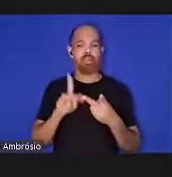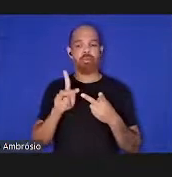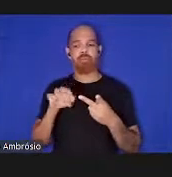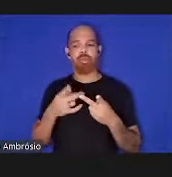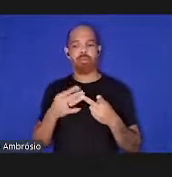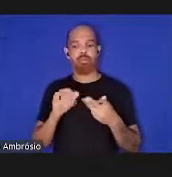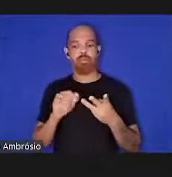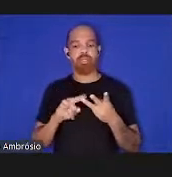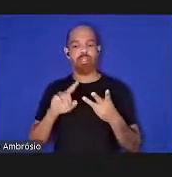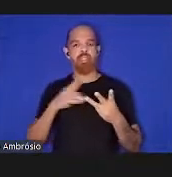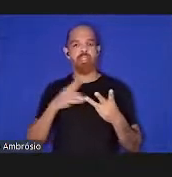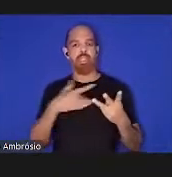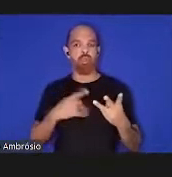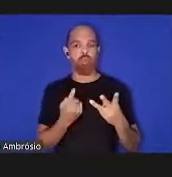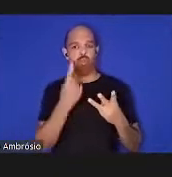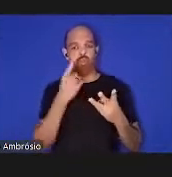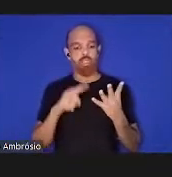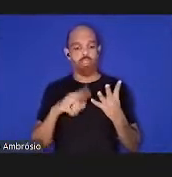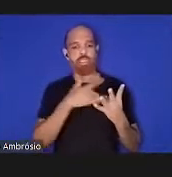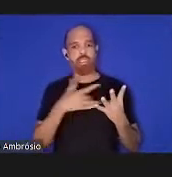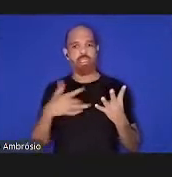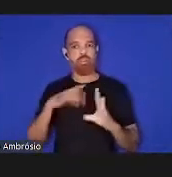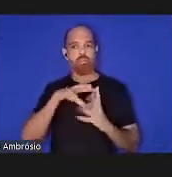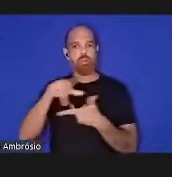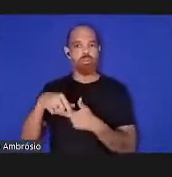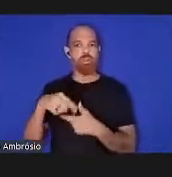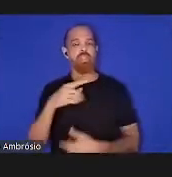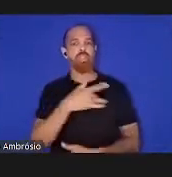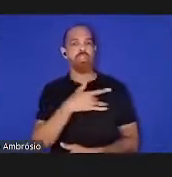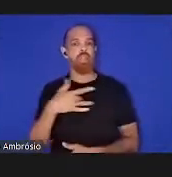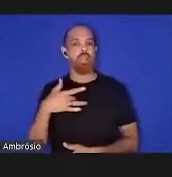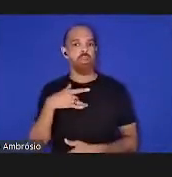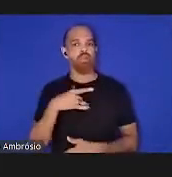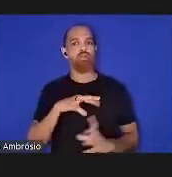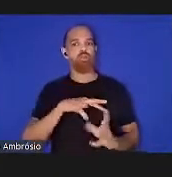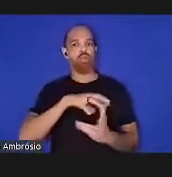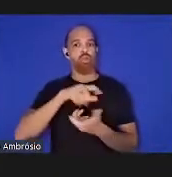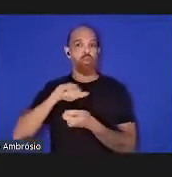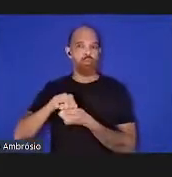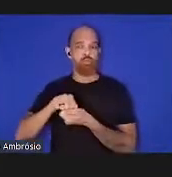saúde planetária saúde global e covid-19